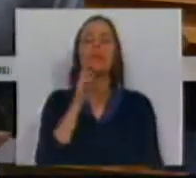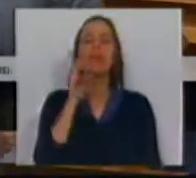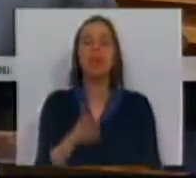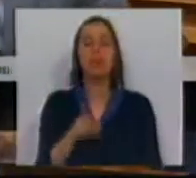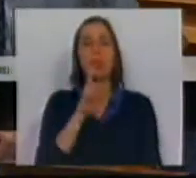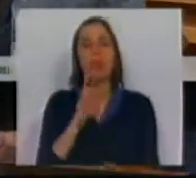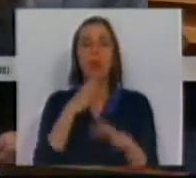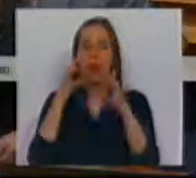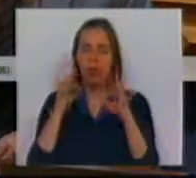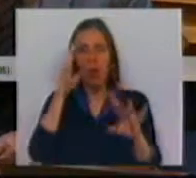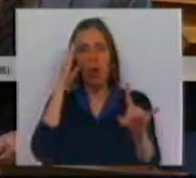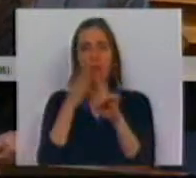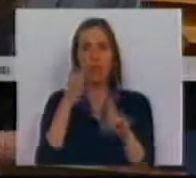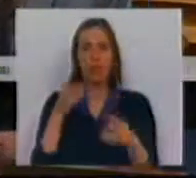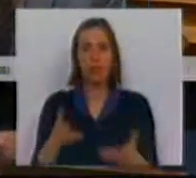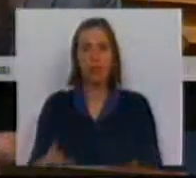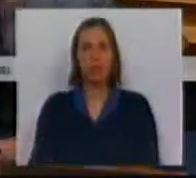resposta, sem uma resposta concreta relativamente.